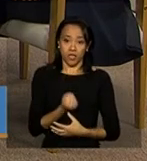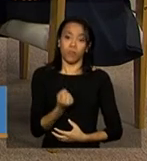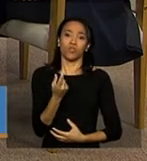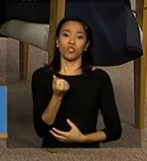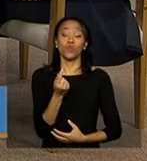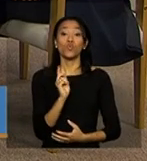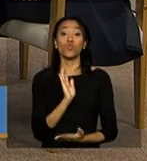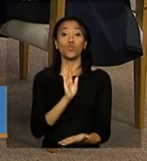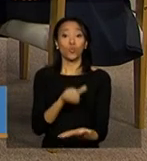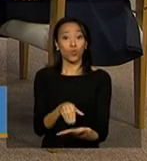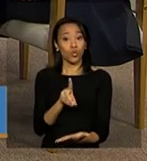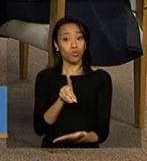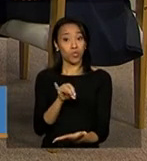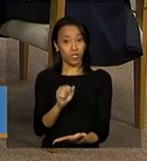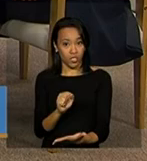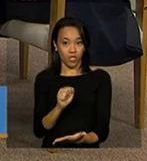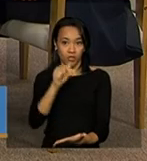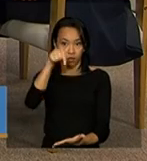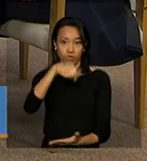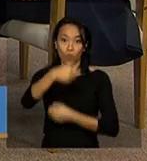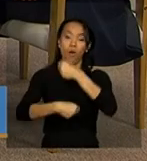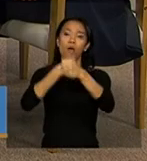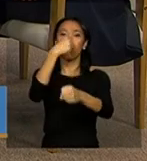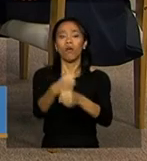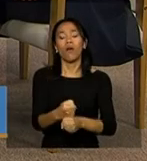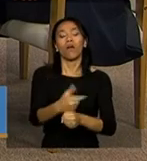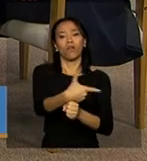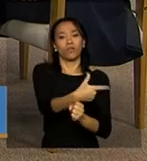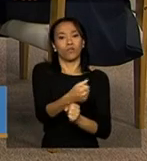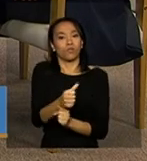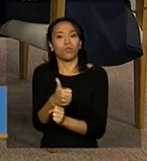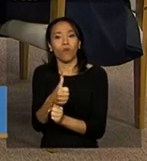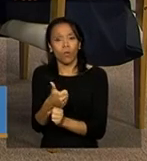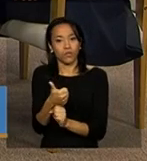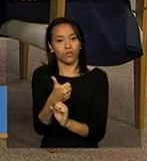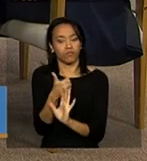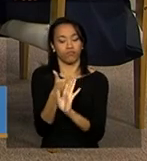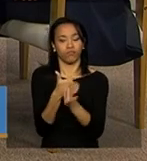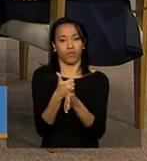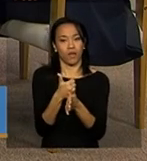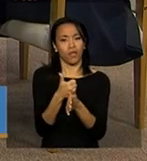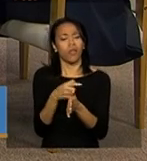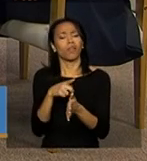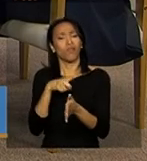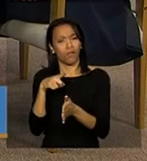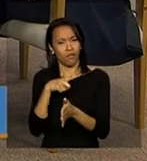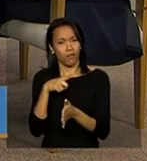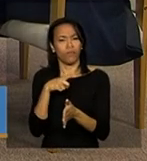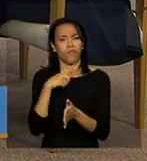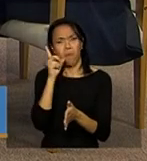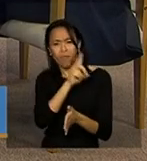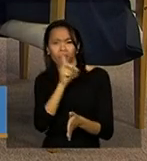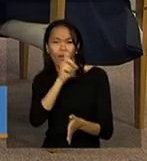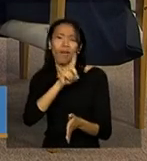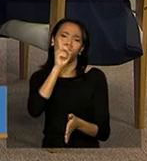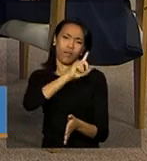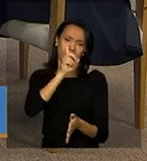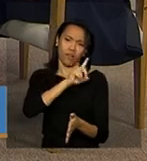dia útil do ano de 2011. Certo? Houve uma falha na